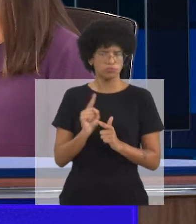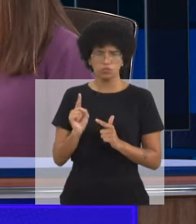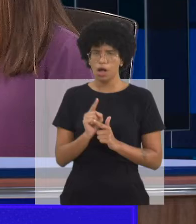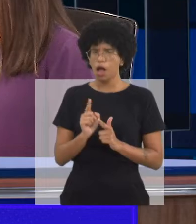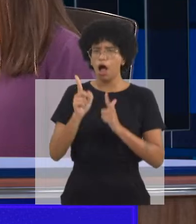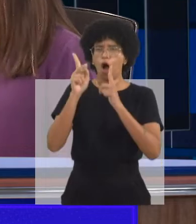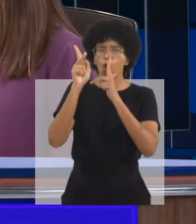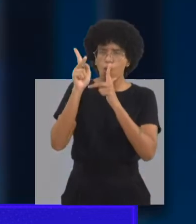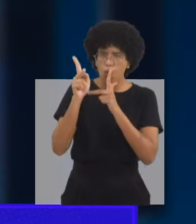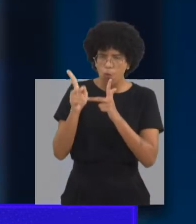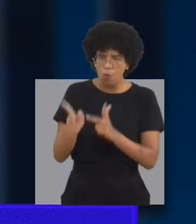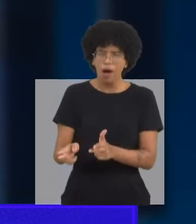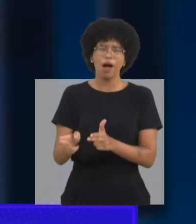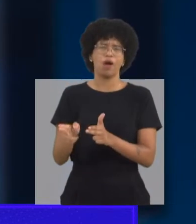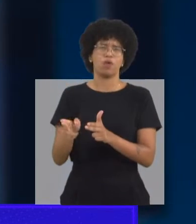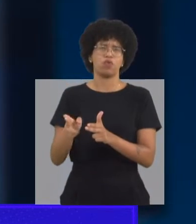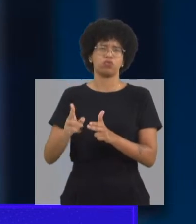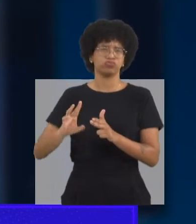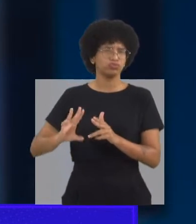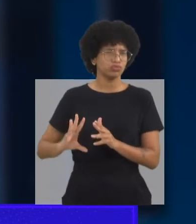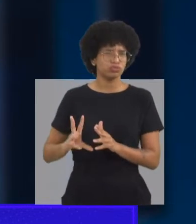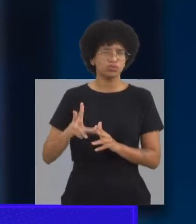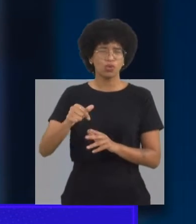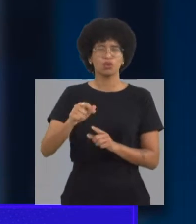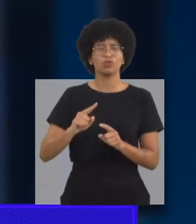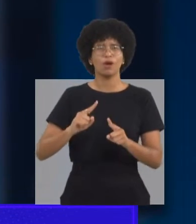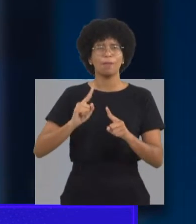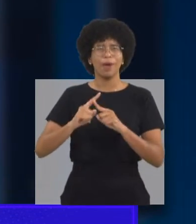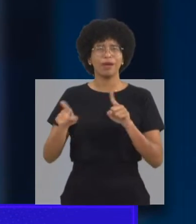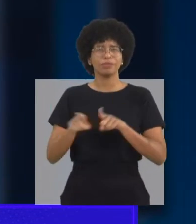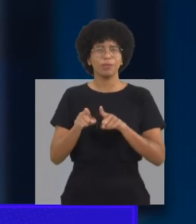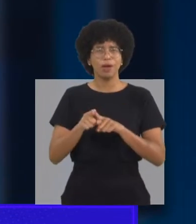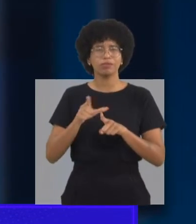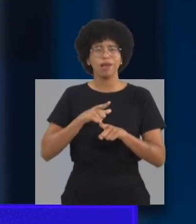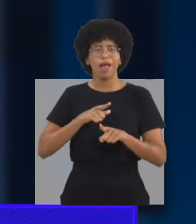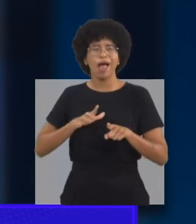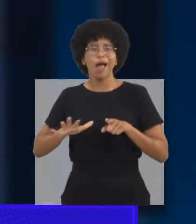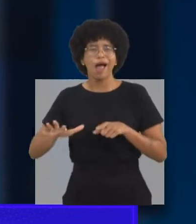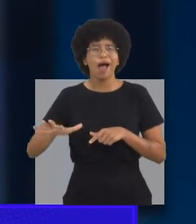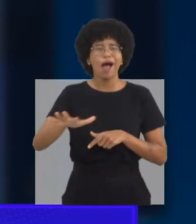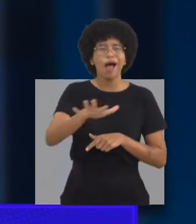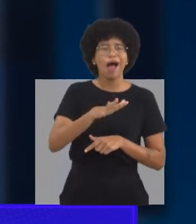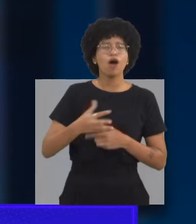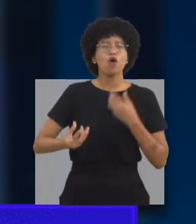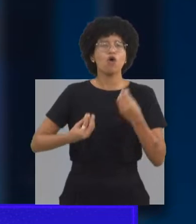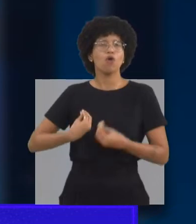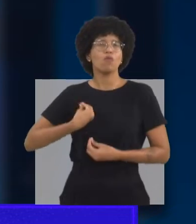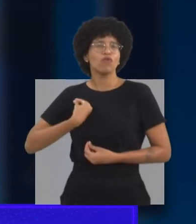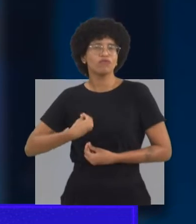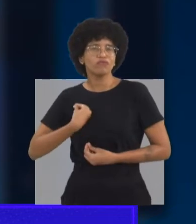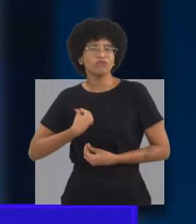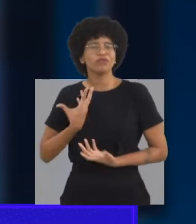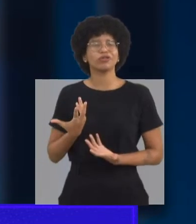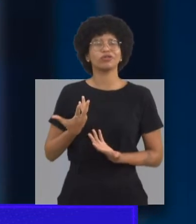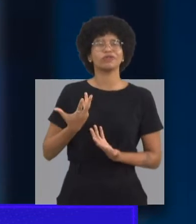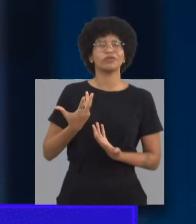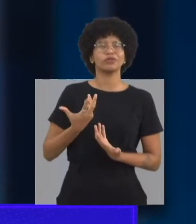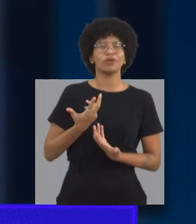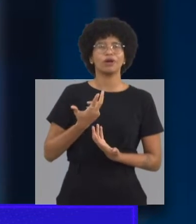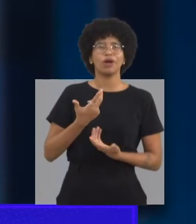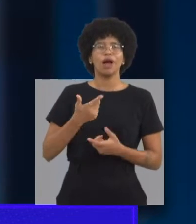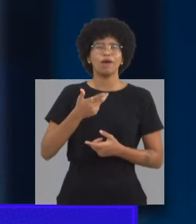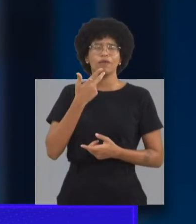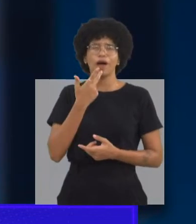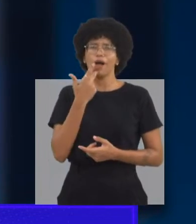leve, moderado, porque o autista ser leve não quer dizer que ele vai ter menos problemas. Os